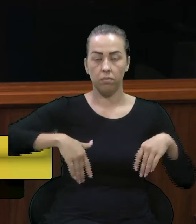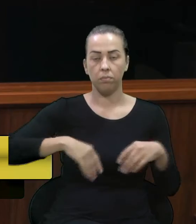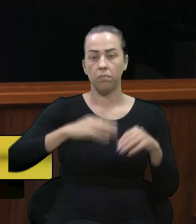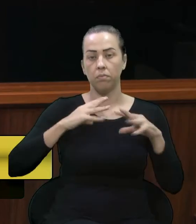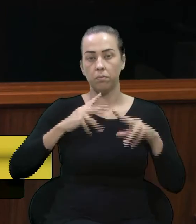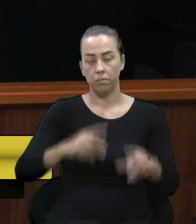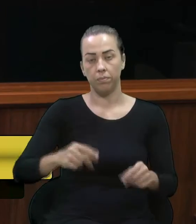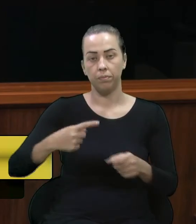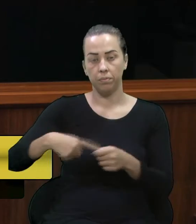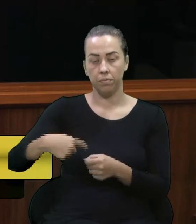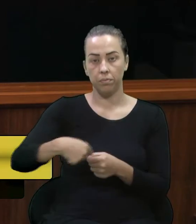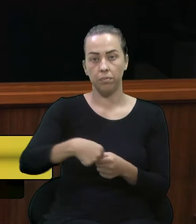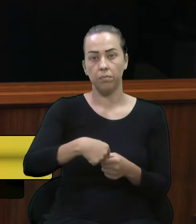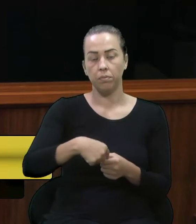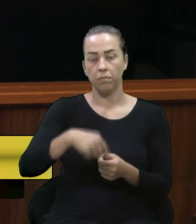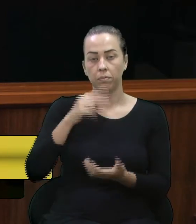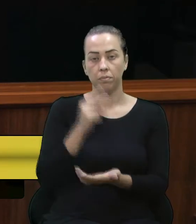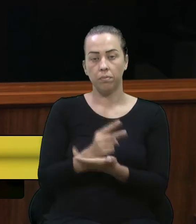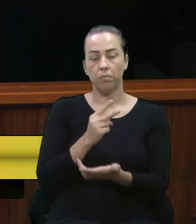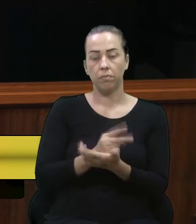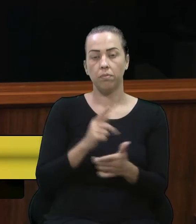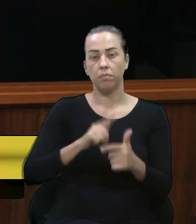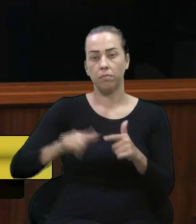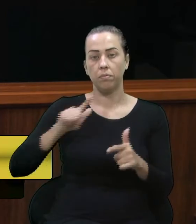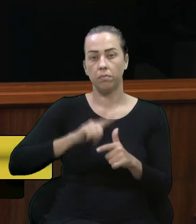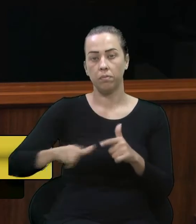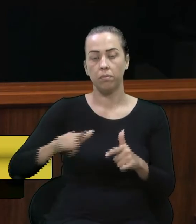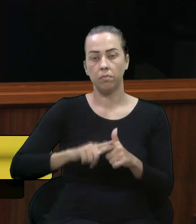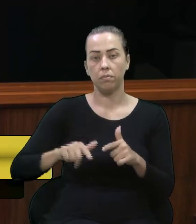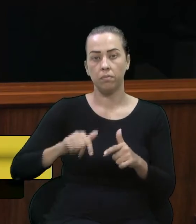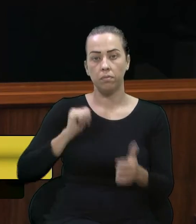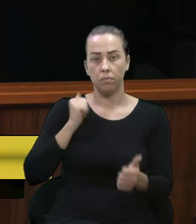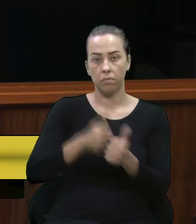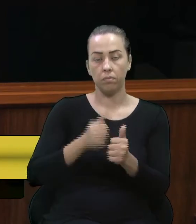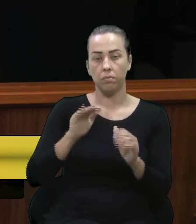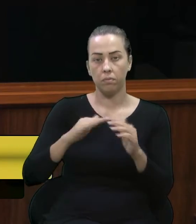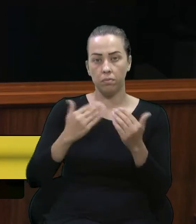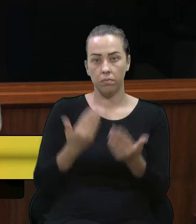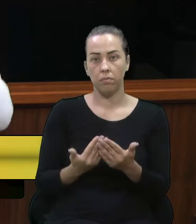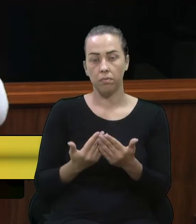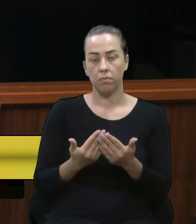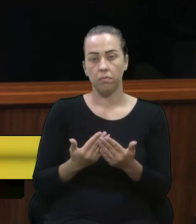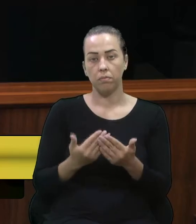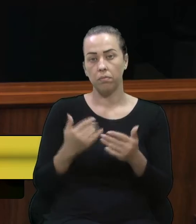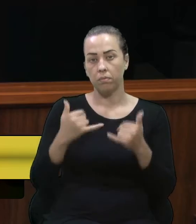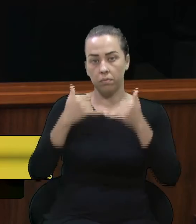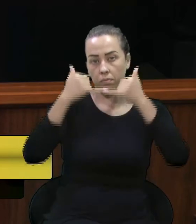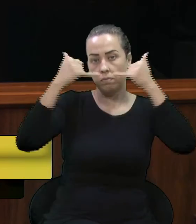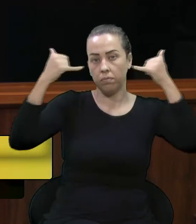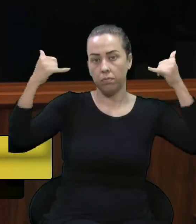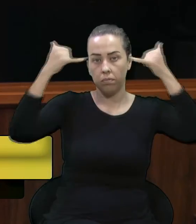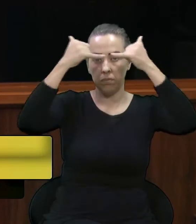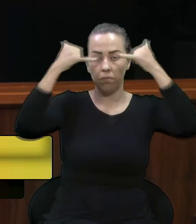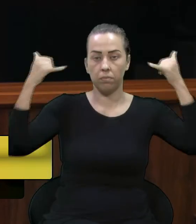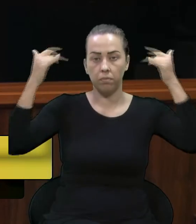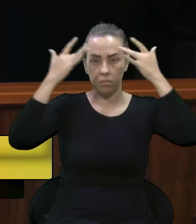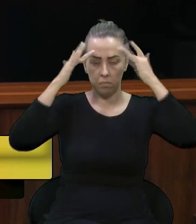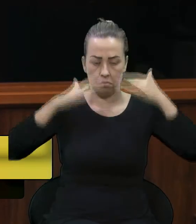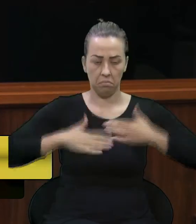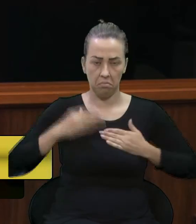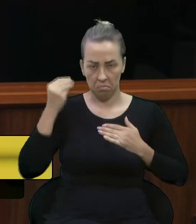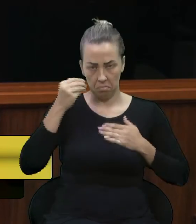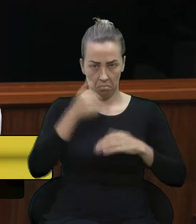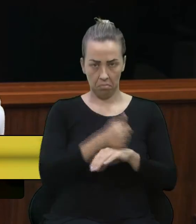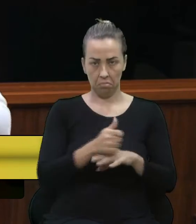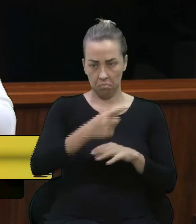toda a nossa cidade se mantém esse problema, próximo à escola, fio. E aí, assim, eu não sou eletricista e as